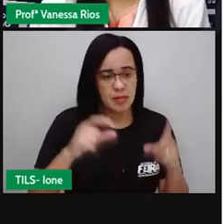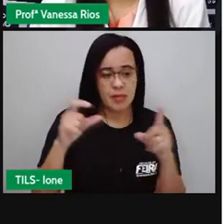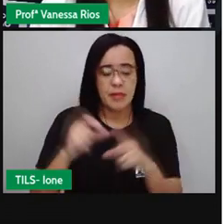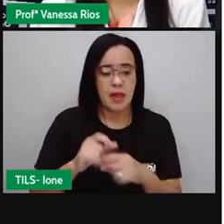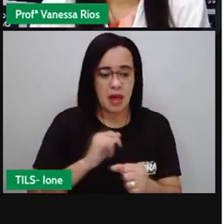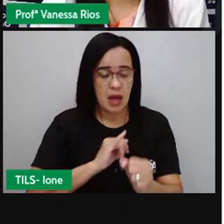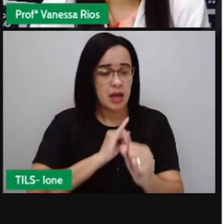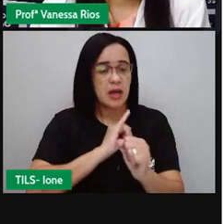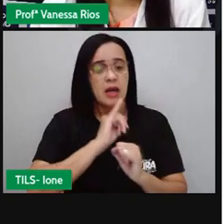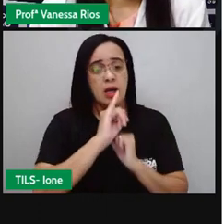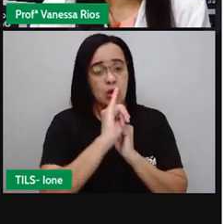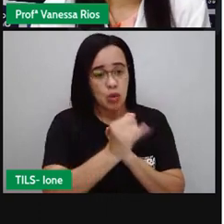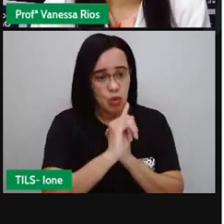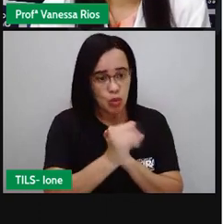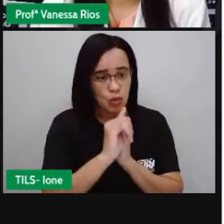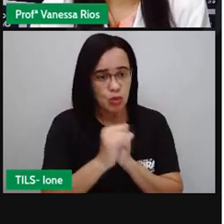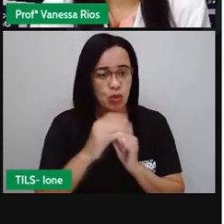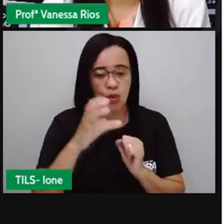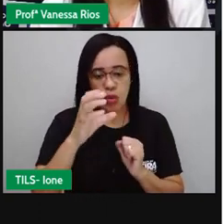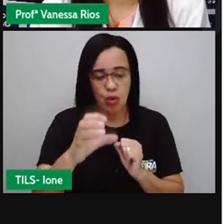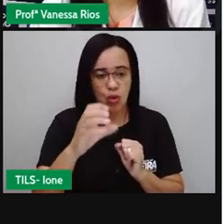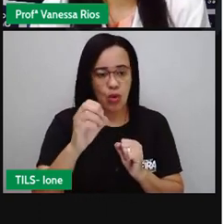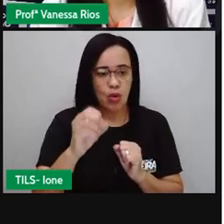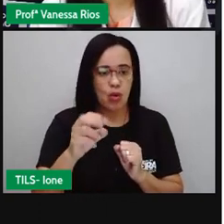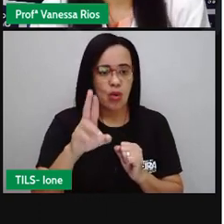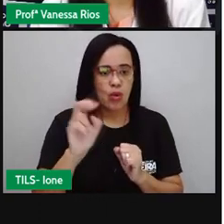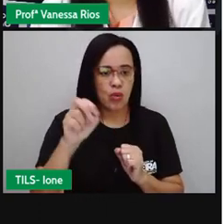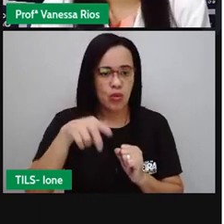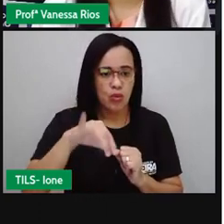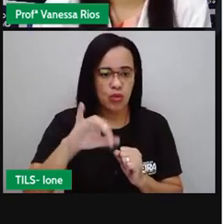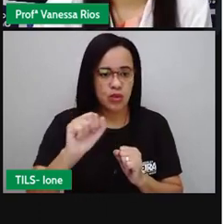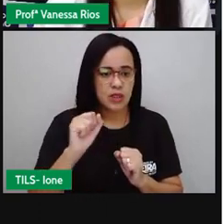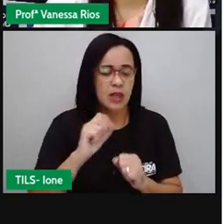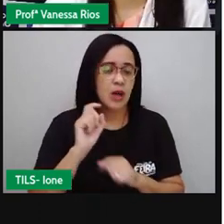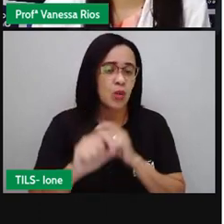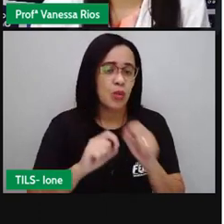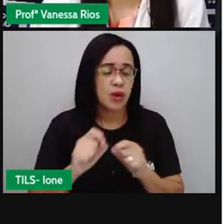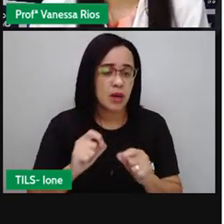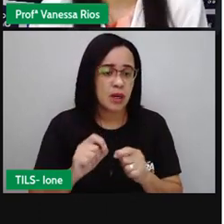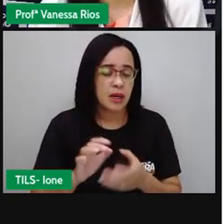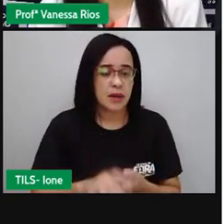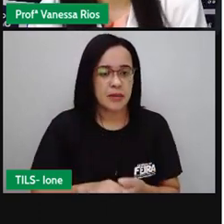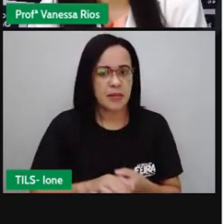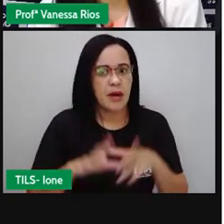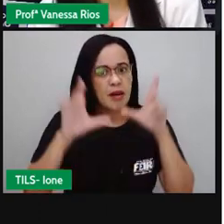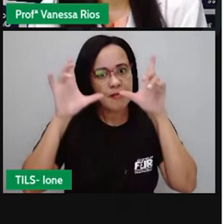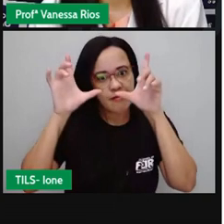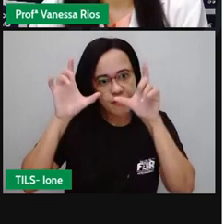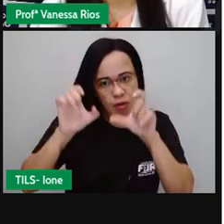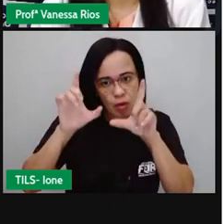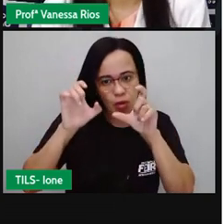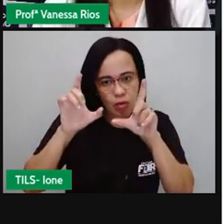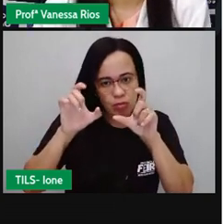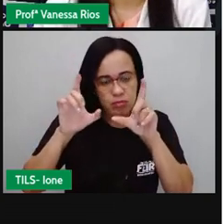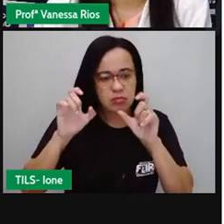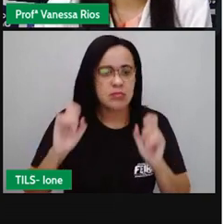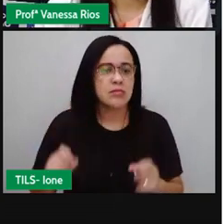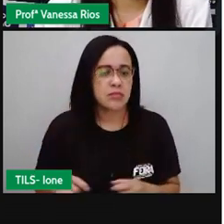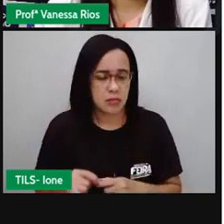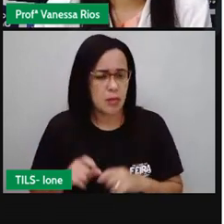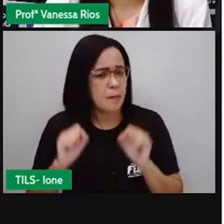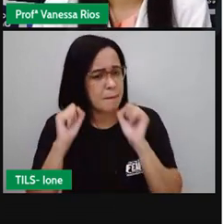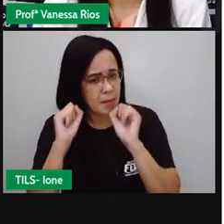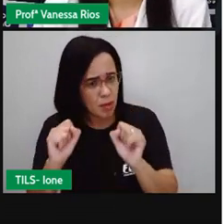verbal. As linguagens não verbais ou seja as imagens uma fotografia elas até podem